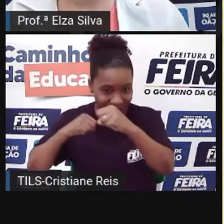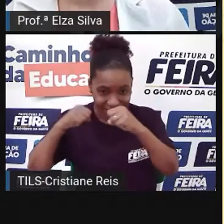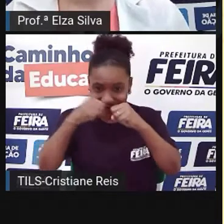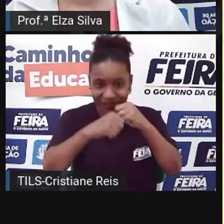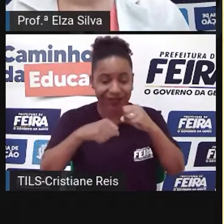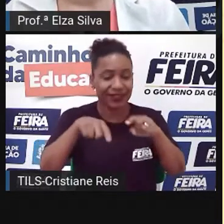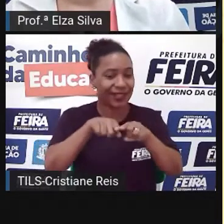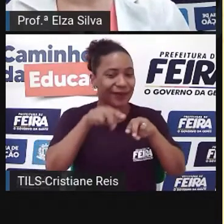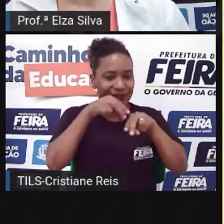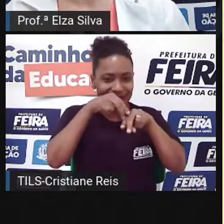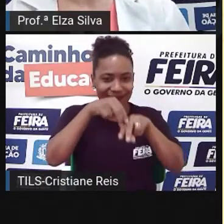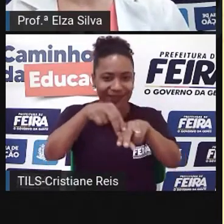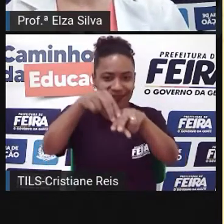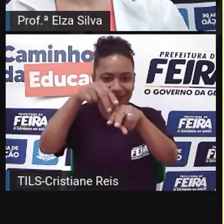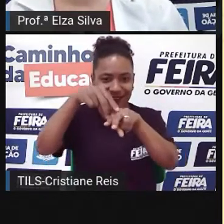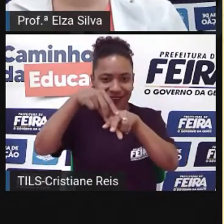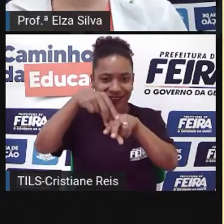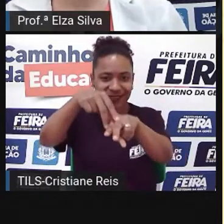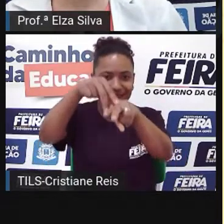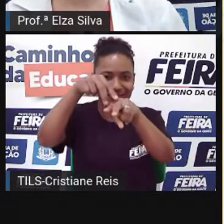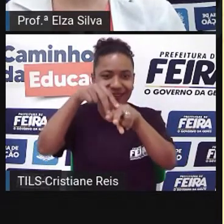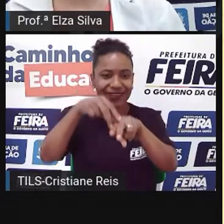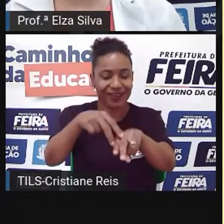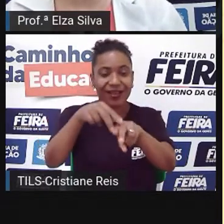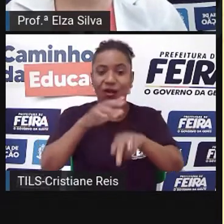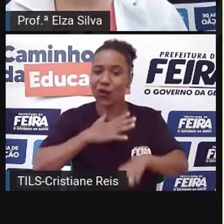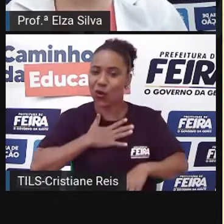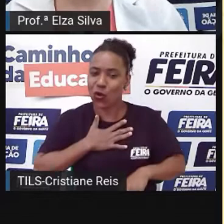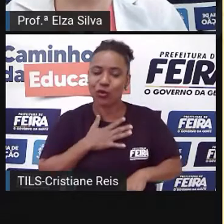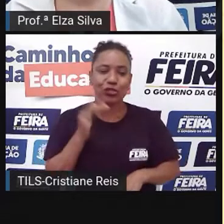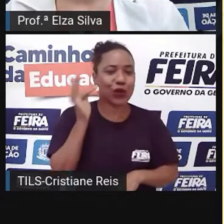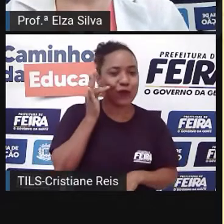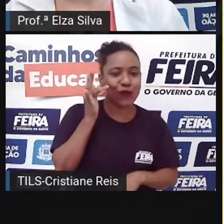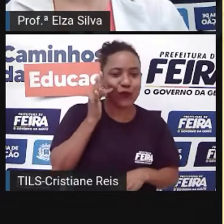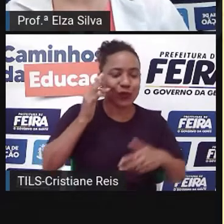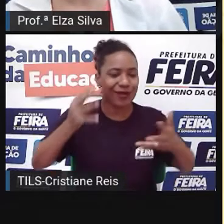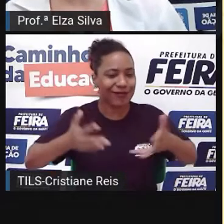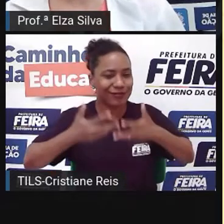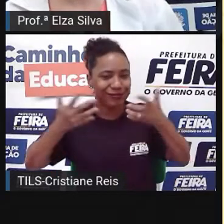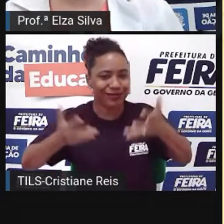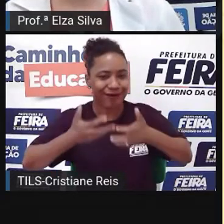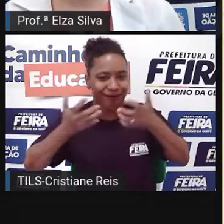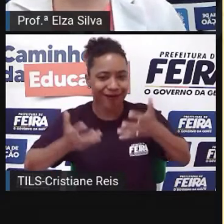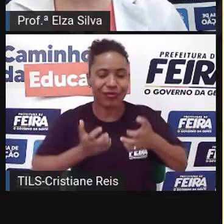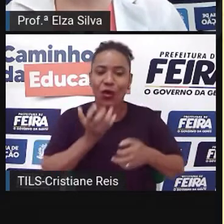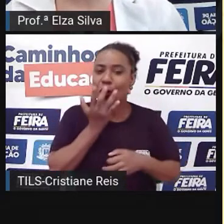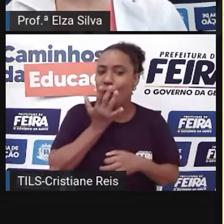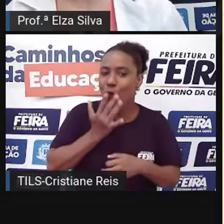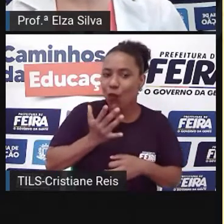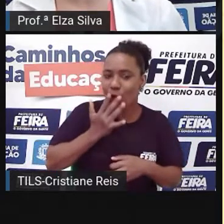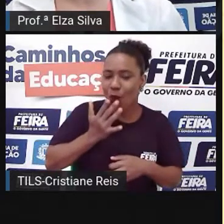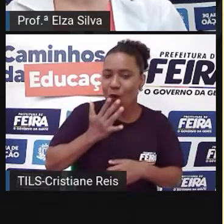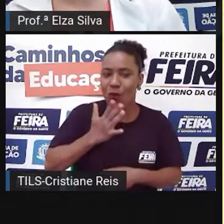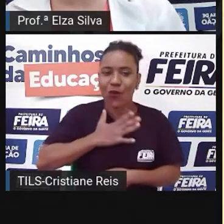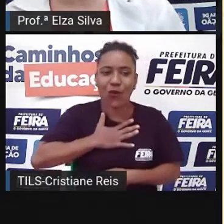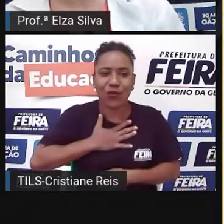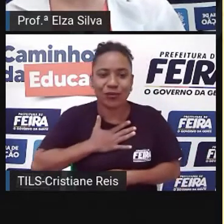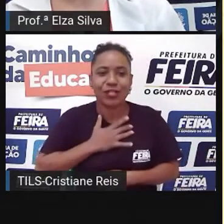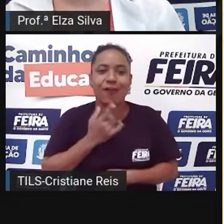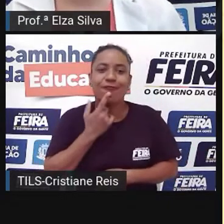Ele gosta de comer frutas e saladas E as cores favoritas de Richard são